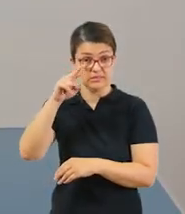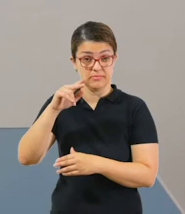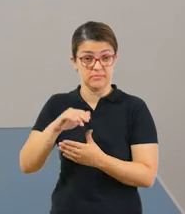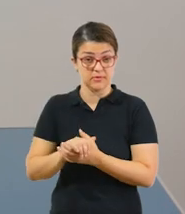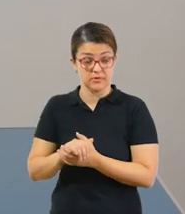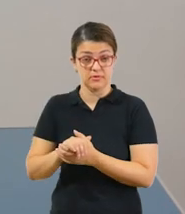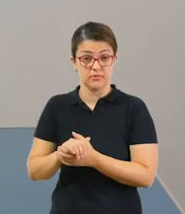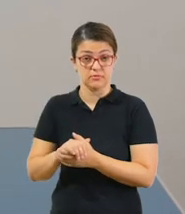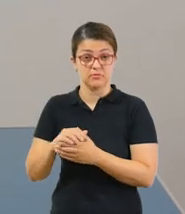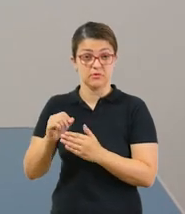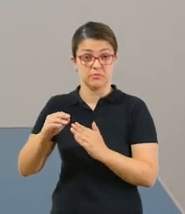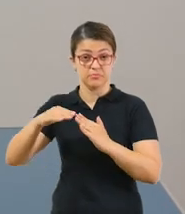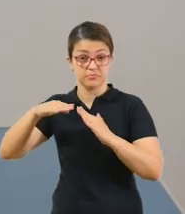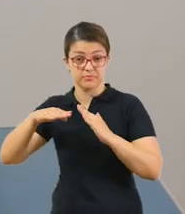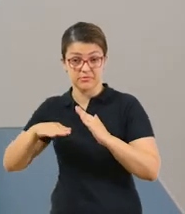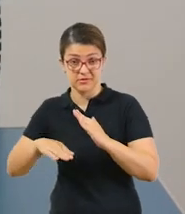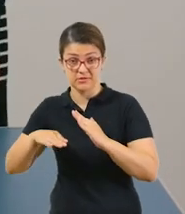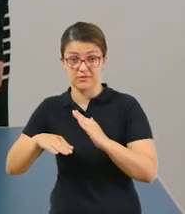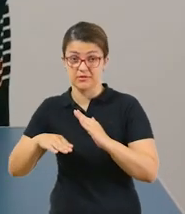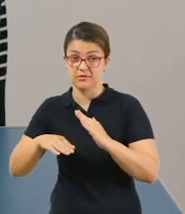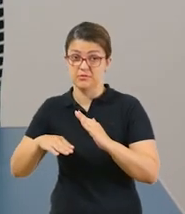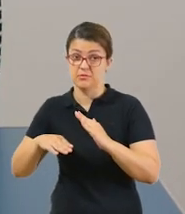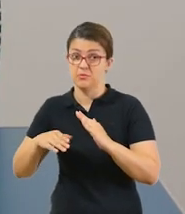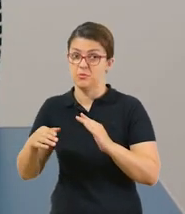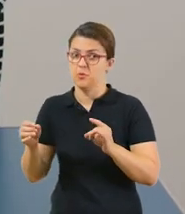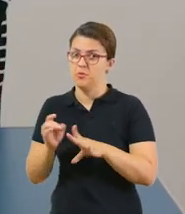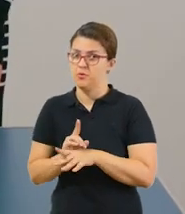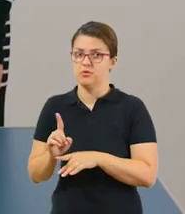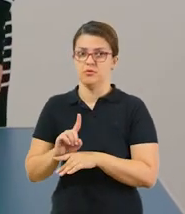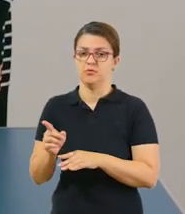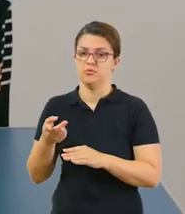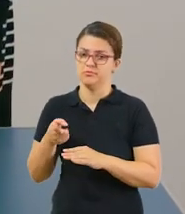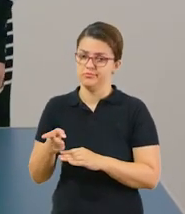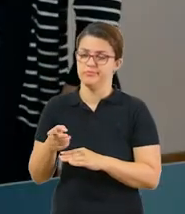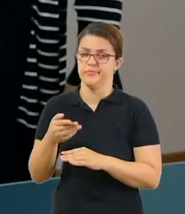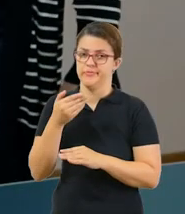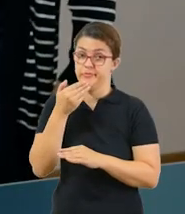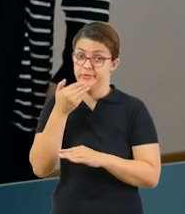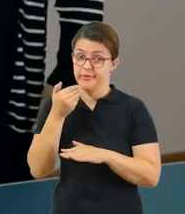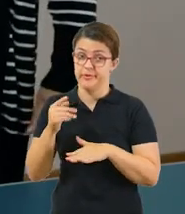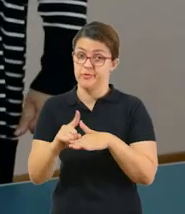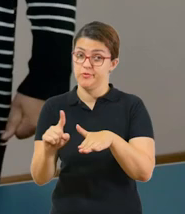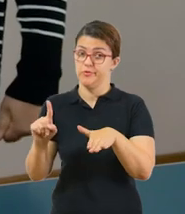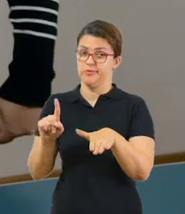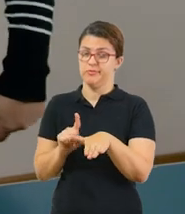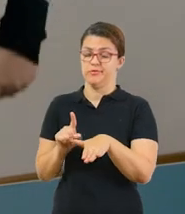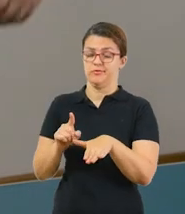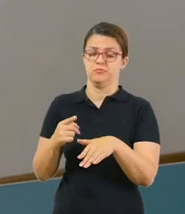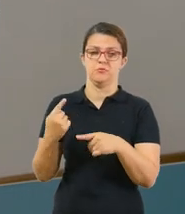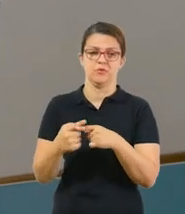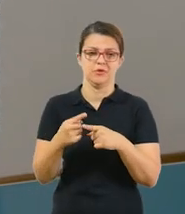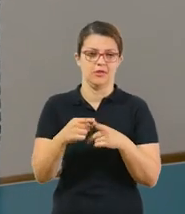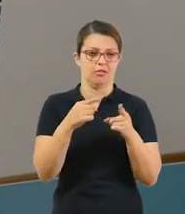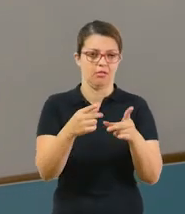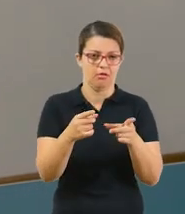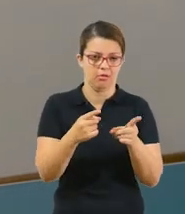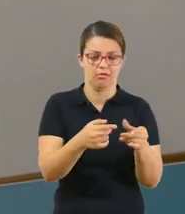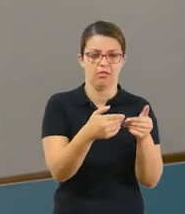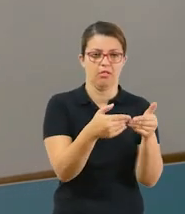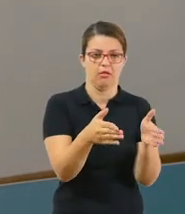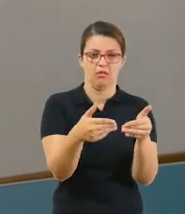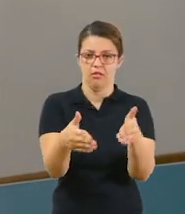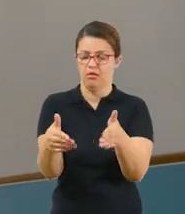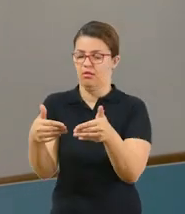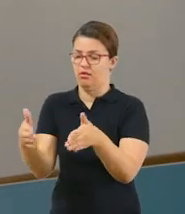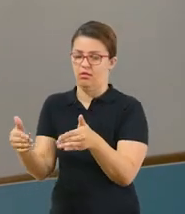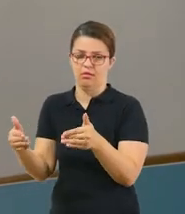Lembrando que a quarentena não acabou. A melhor prevenção ainda é o isolamento. Não é porque o comércio abriu,